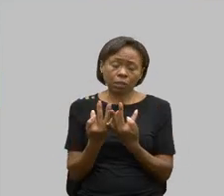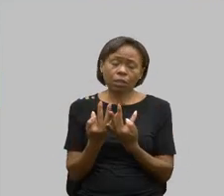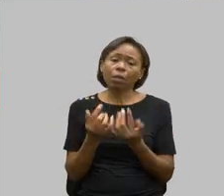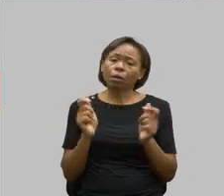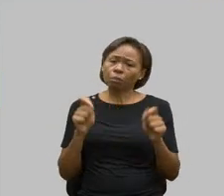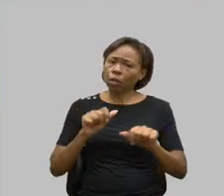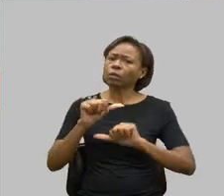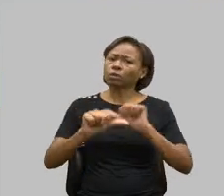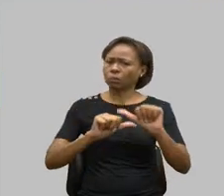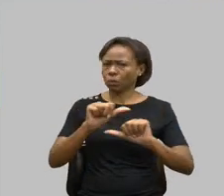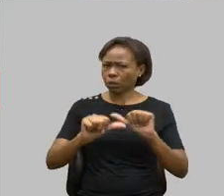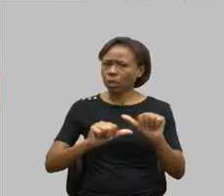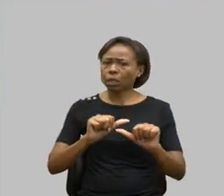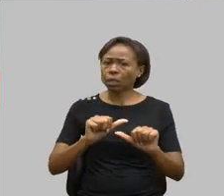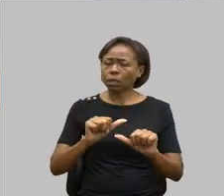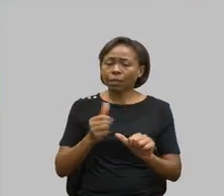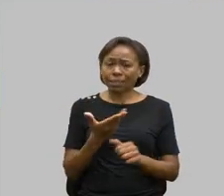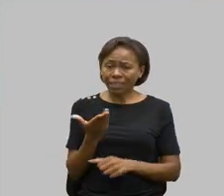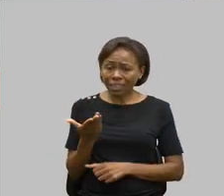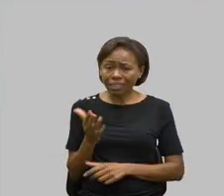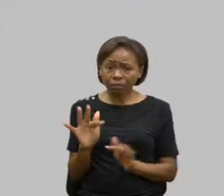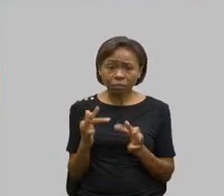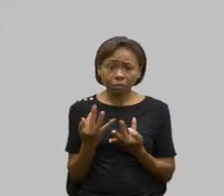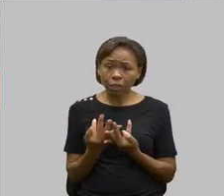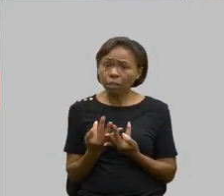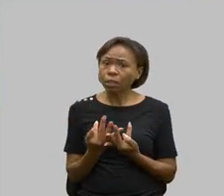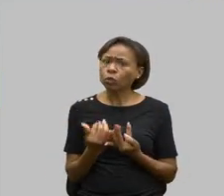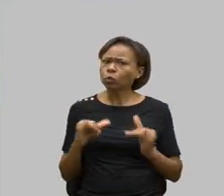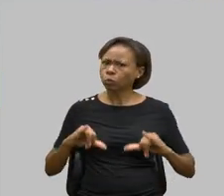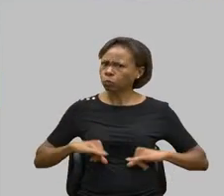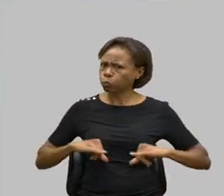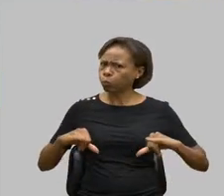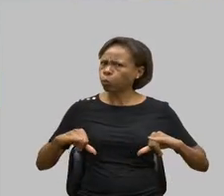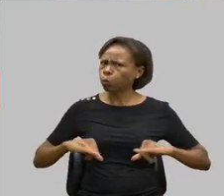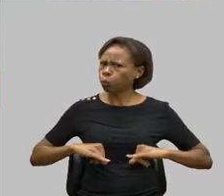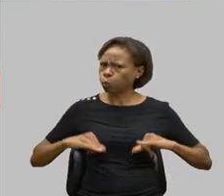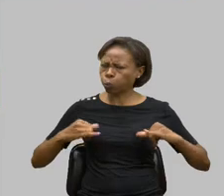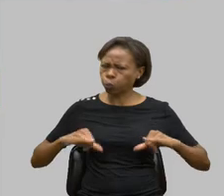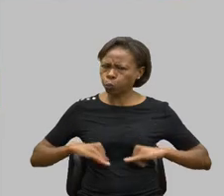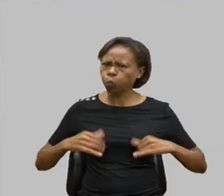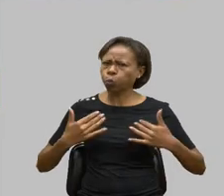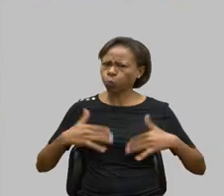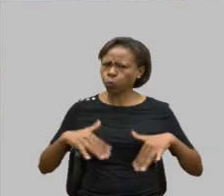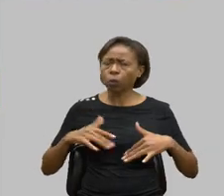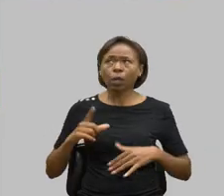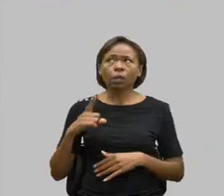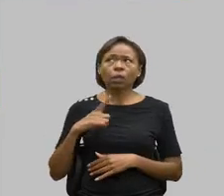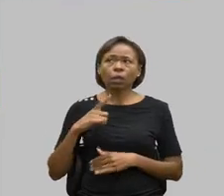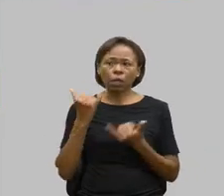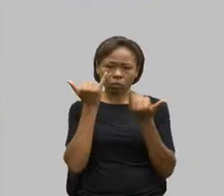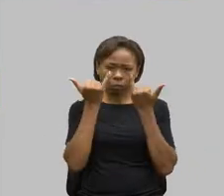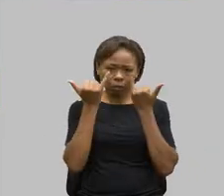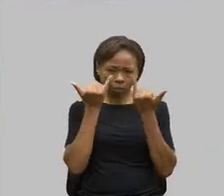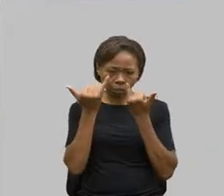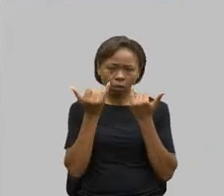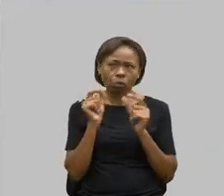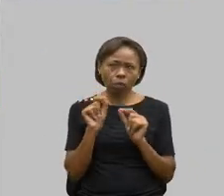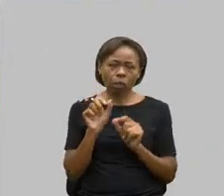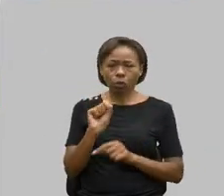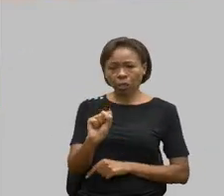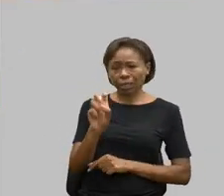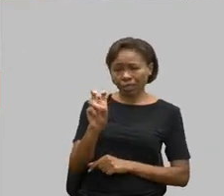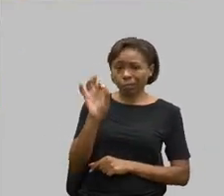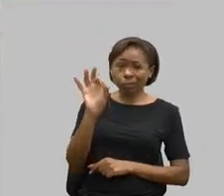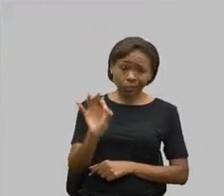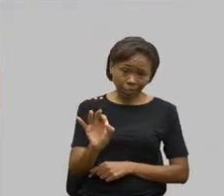A realidade dessas famílias é muito dura. É muito dura. eu dei um dado que 85% das famílias é a mulher